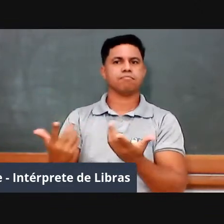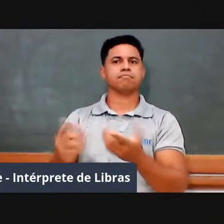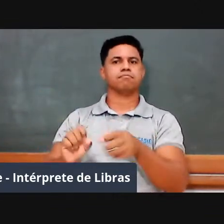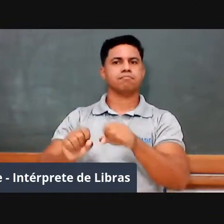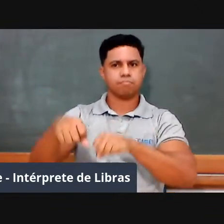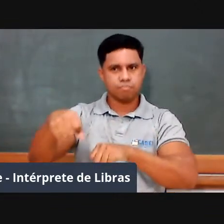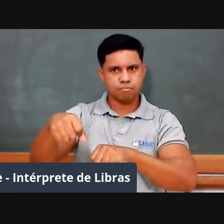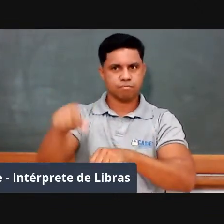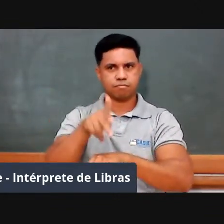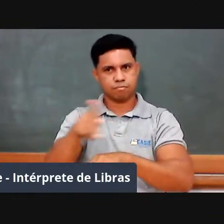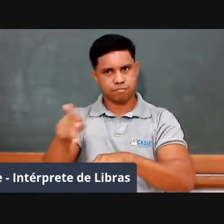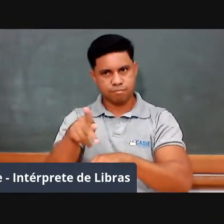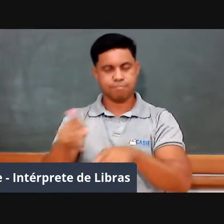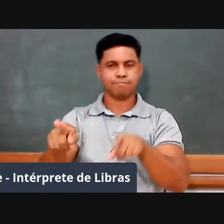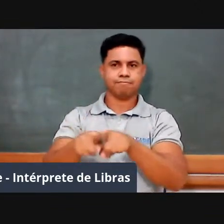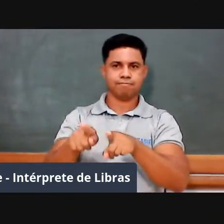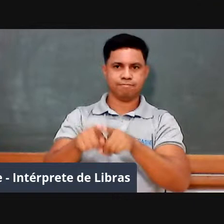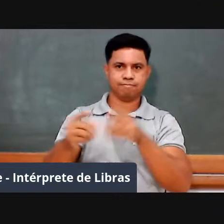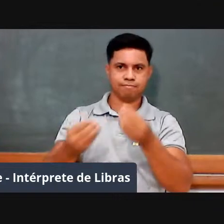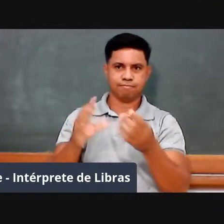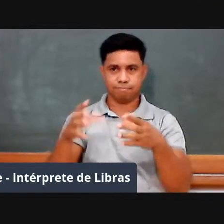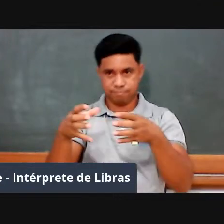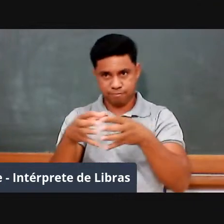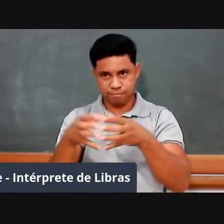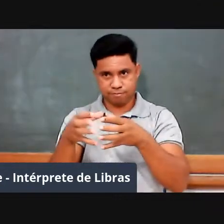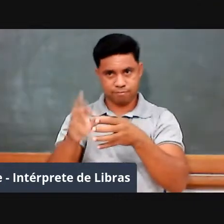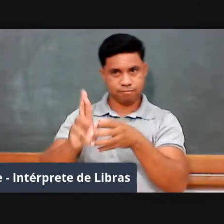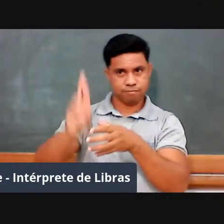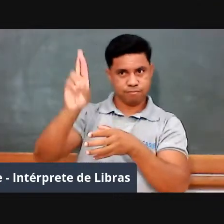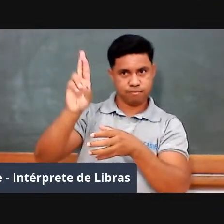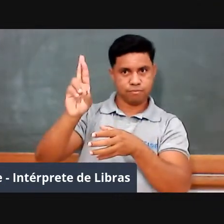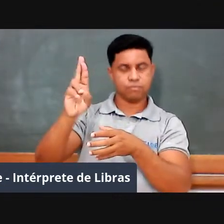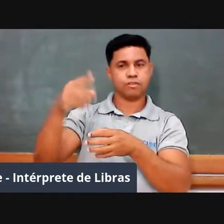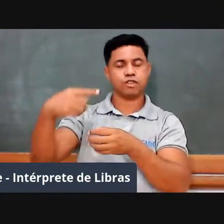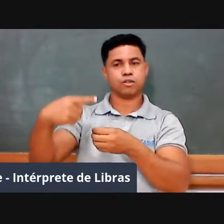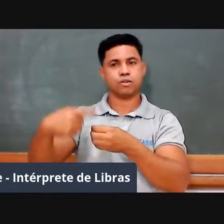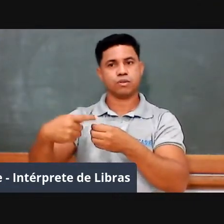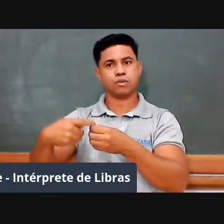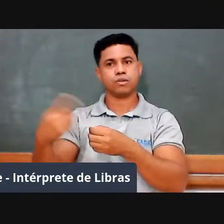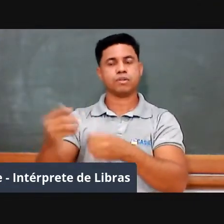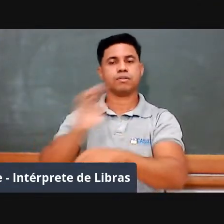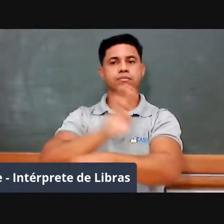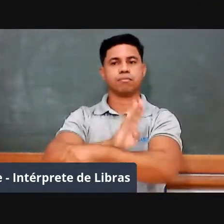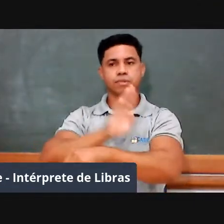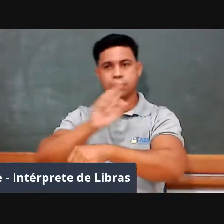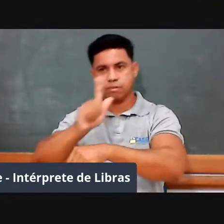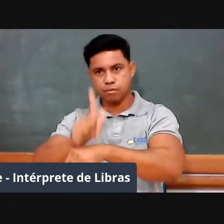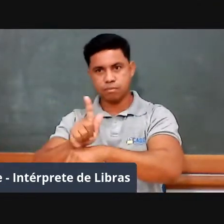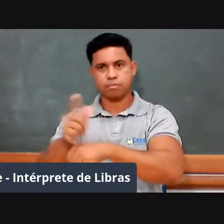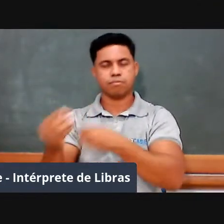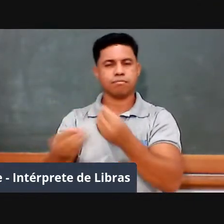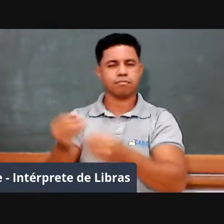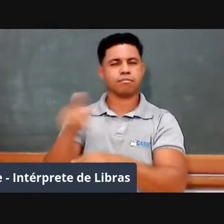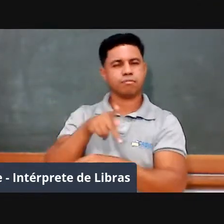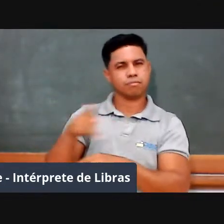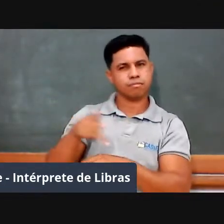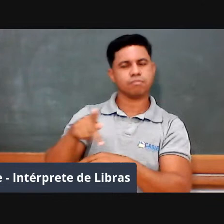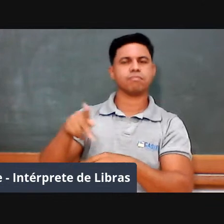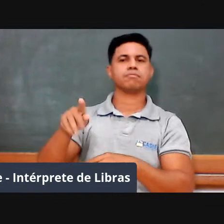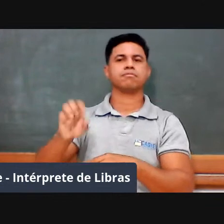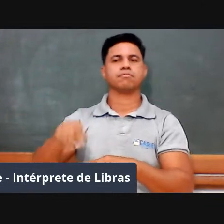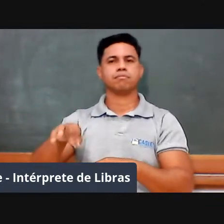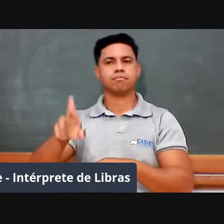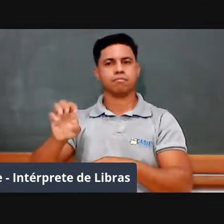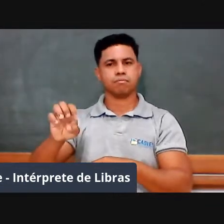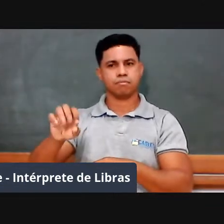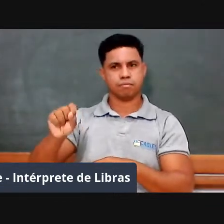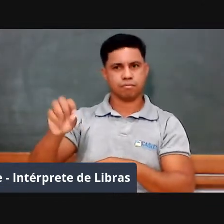a equipe gestora da diretoria regional de educação de Barra do Garças, a nossa diretora, professora Mary Rezende, nosso coordenador,